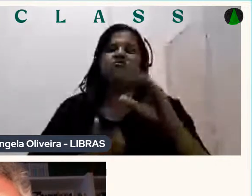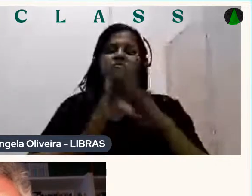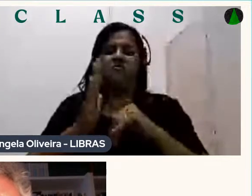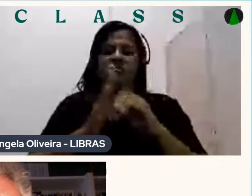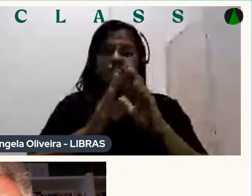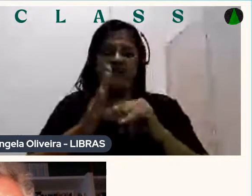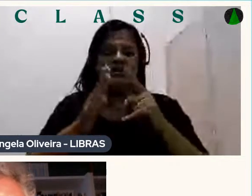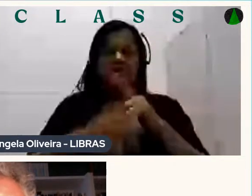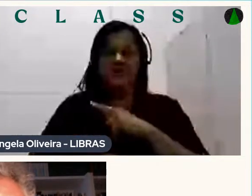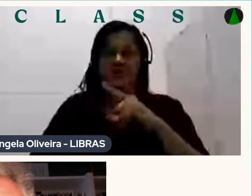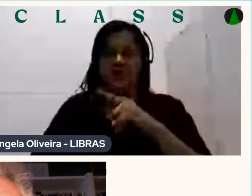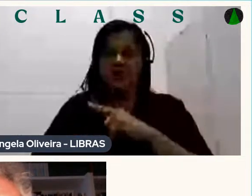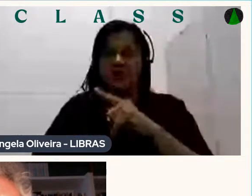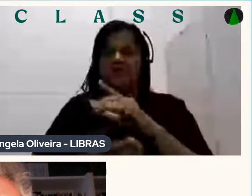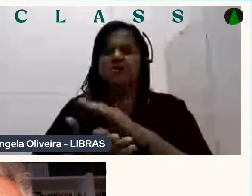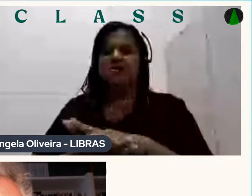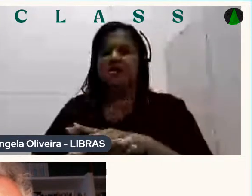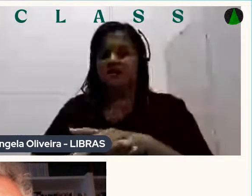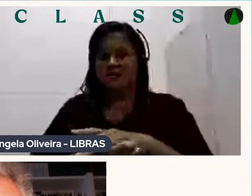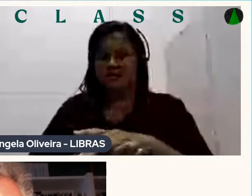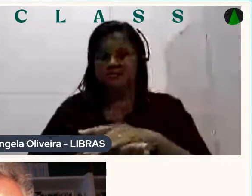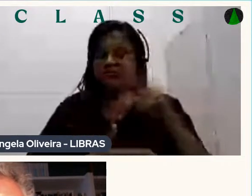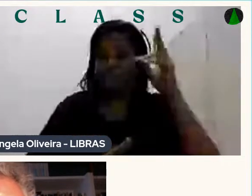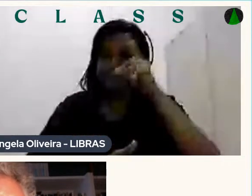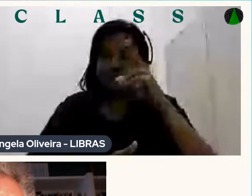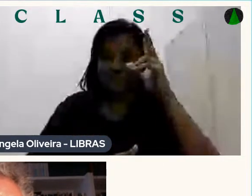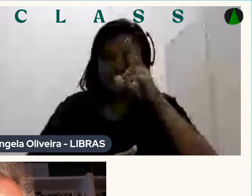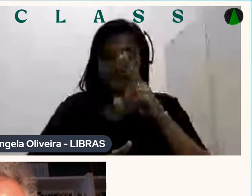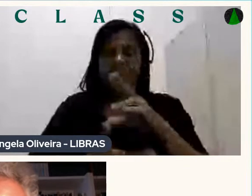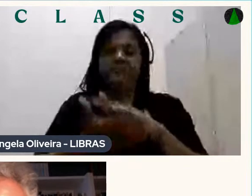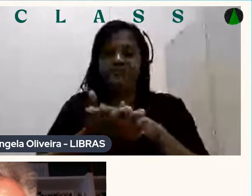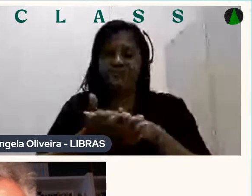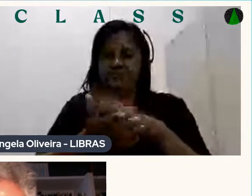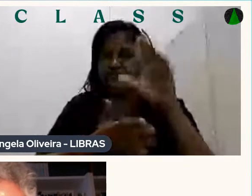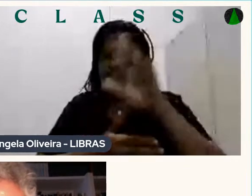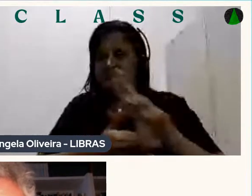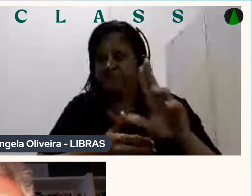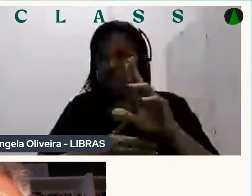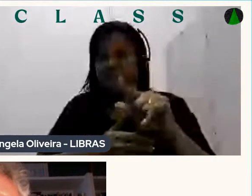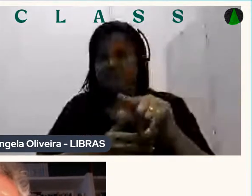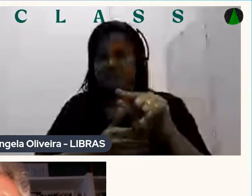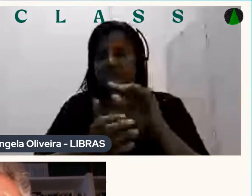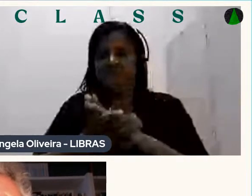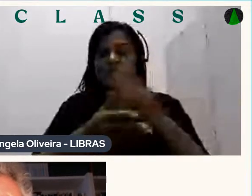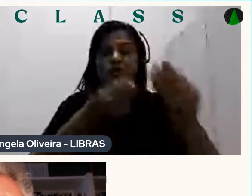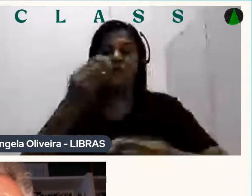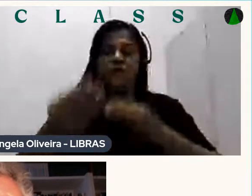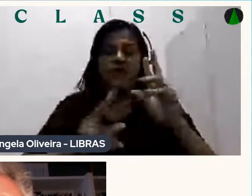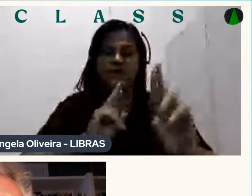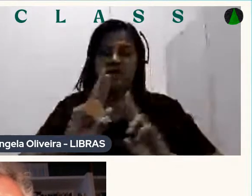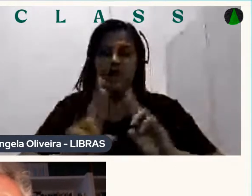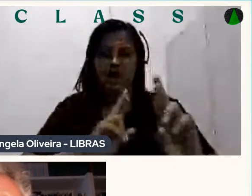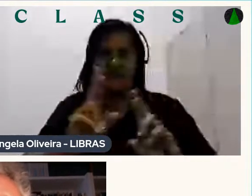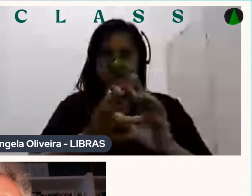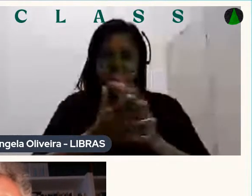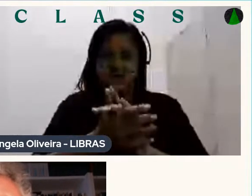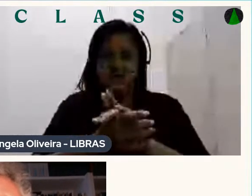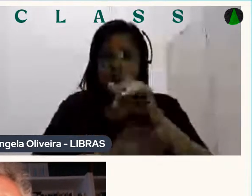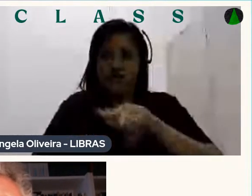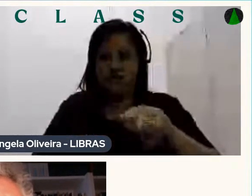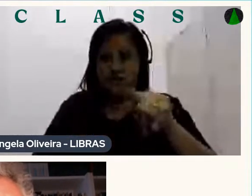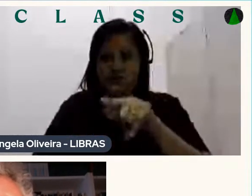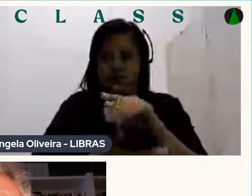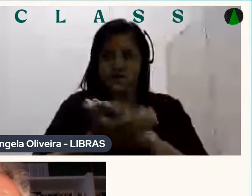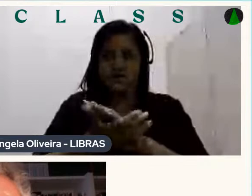História em quadrinhos Que eles lançavam Como é essa relação De você Vai além da animação